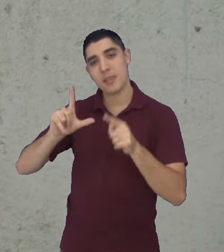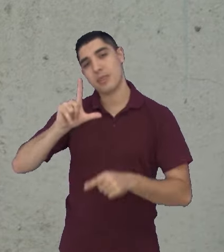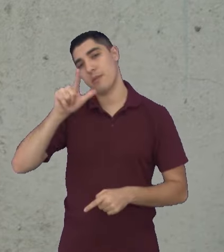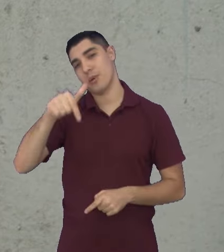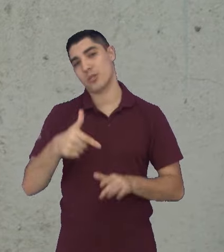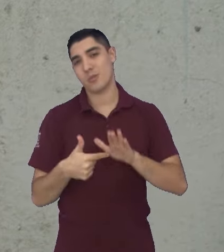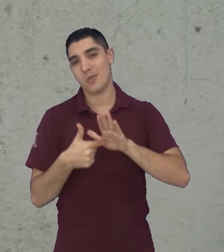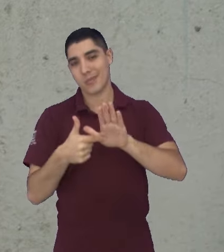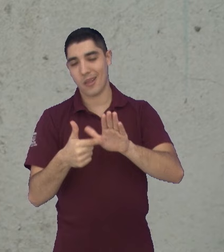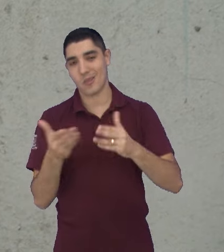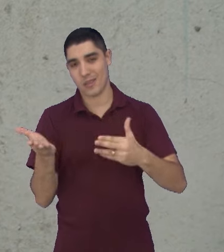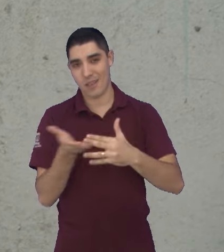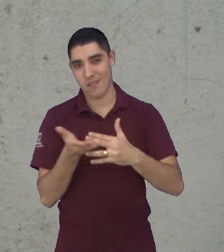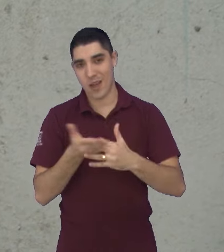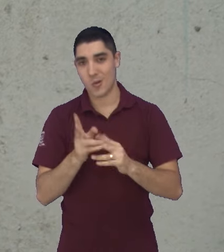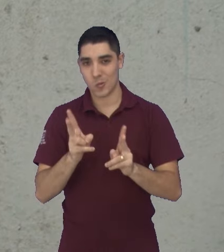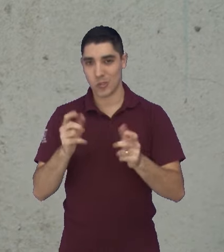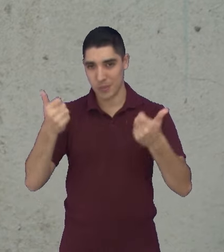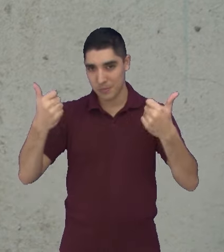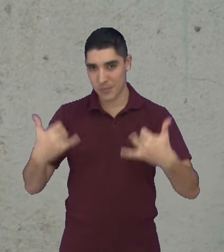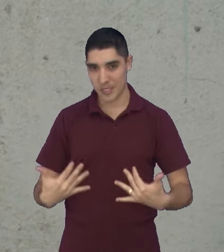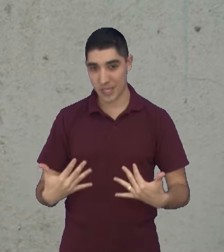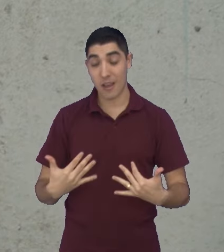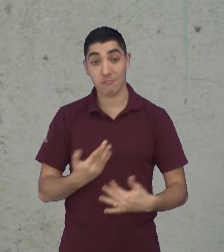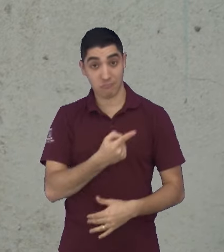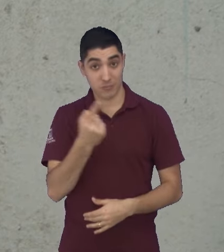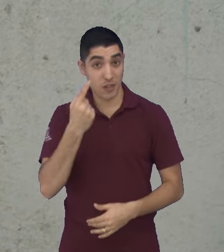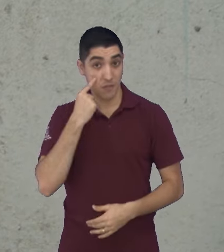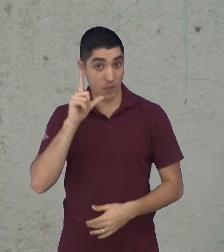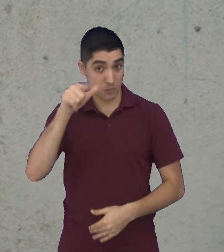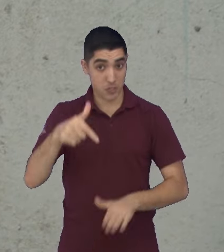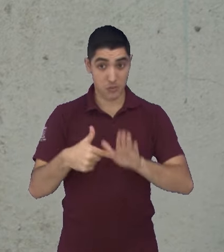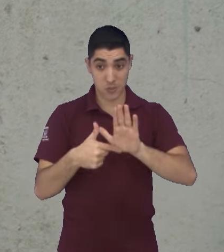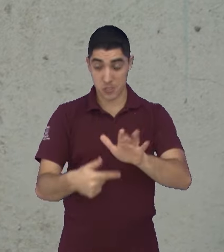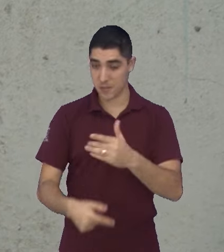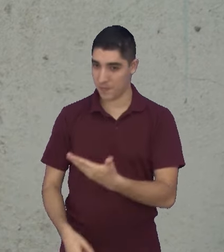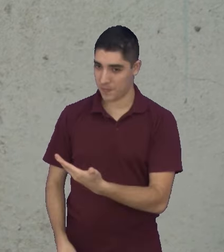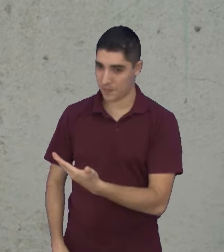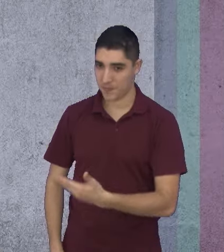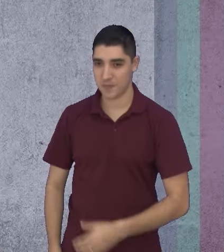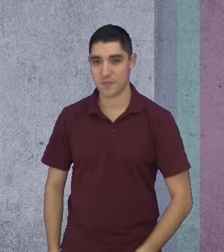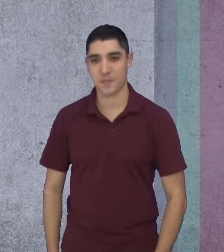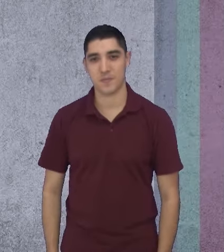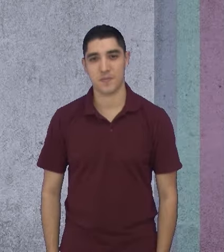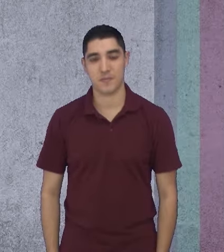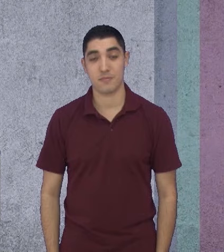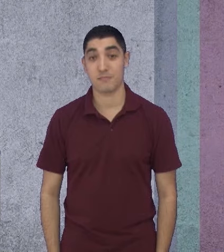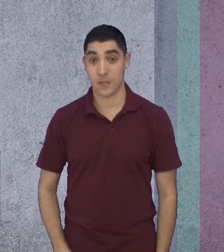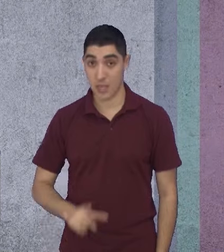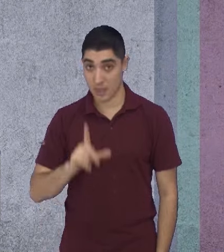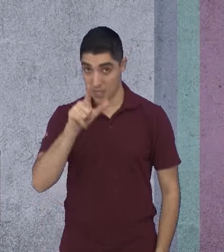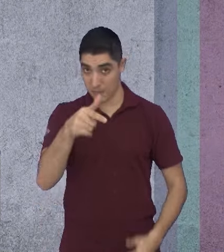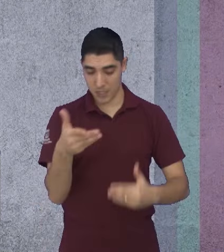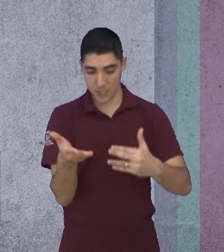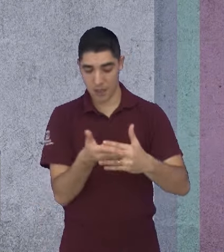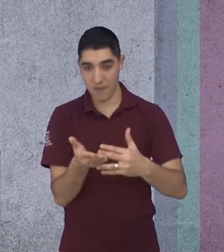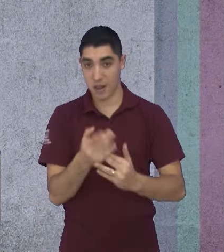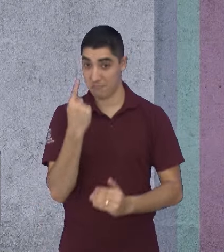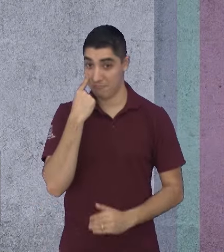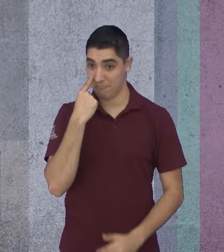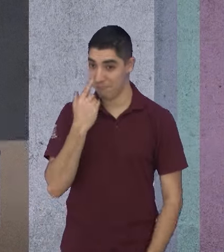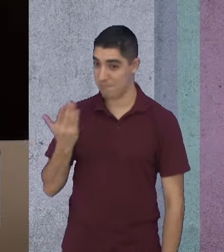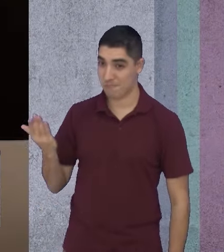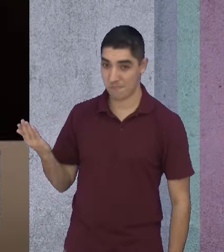mercado de panificação depois do intervalo, tá? Veja o que você vai ver ainda aqui no programa. Na volta do intervalo, você vai